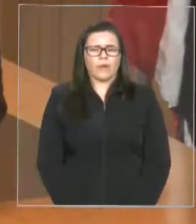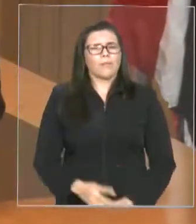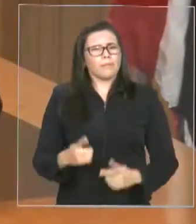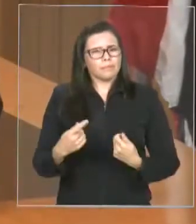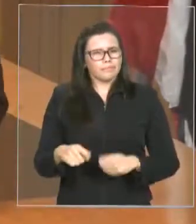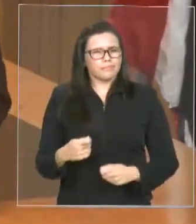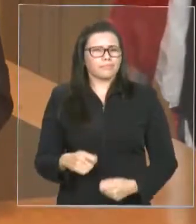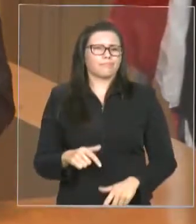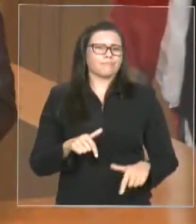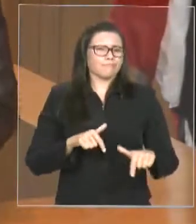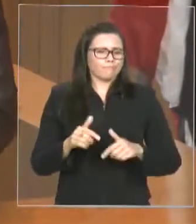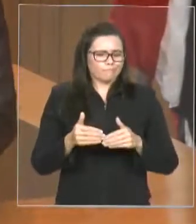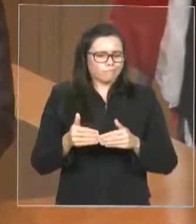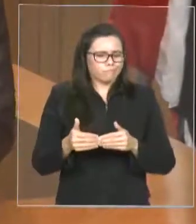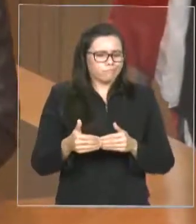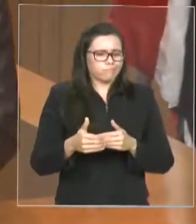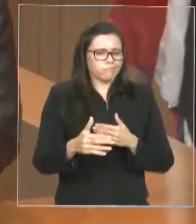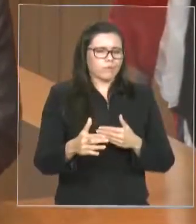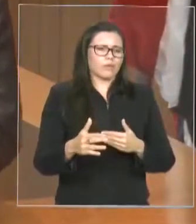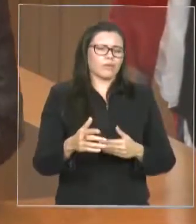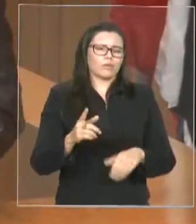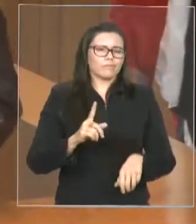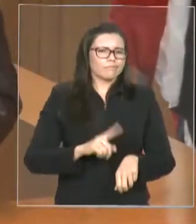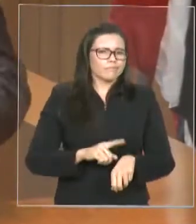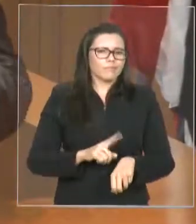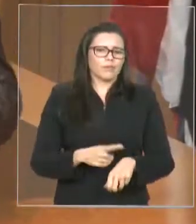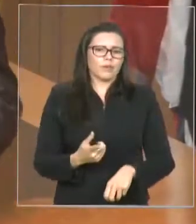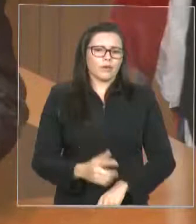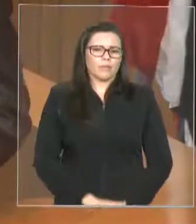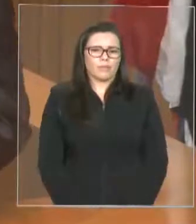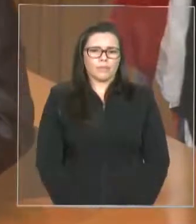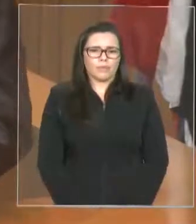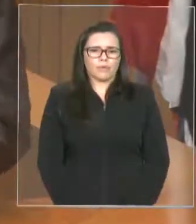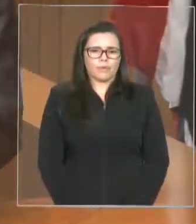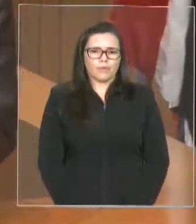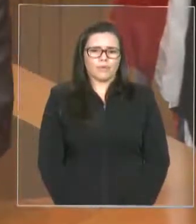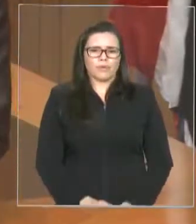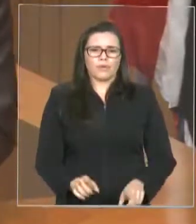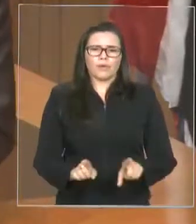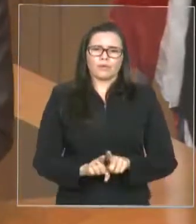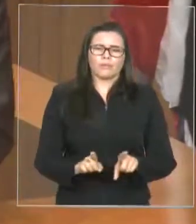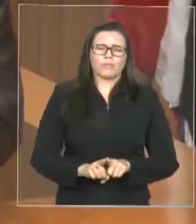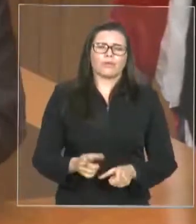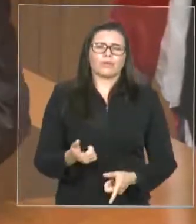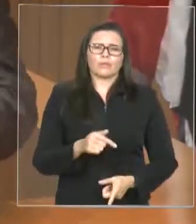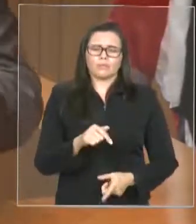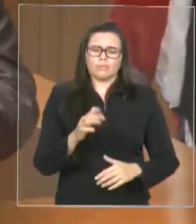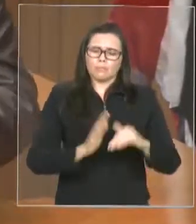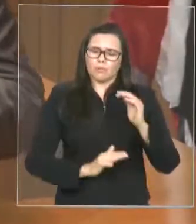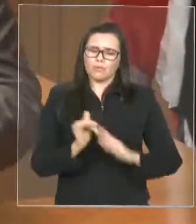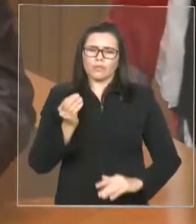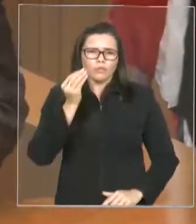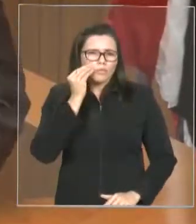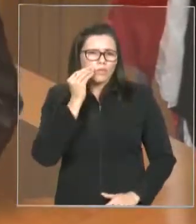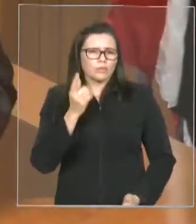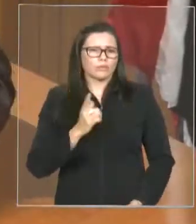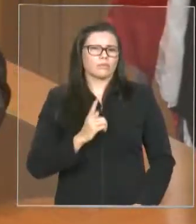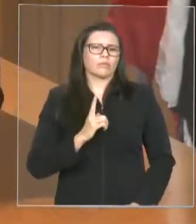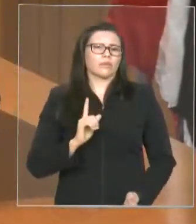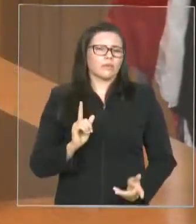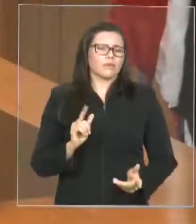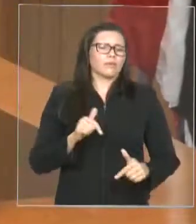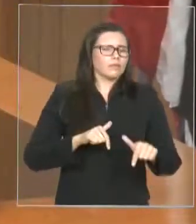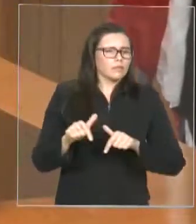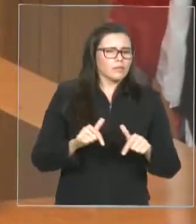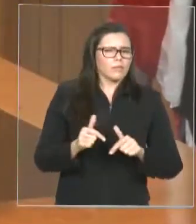porque isso aí diminuía custo do Estado e você teria uma mão de obra qualificada e que fizesse o serviço por